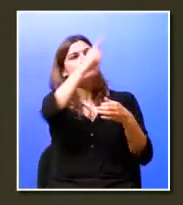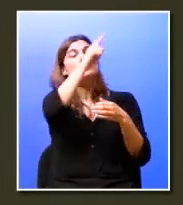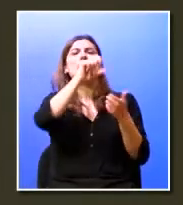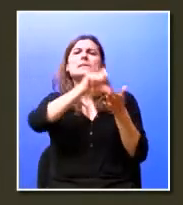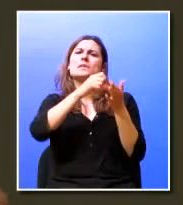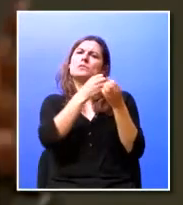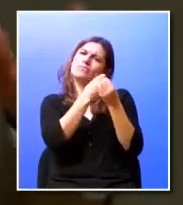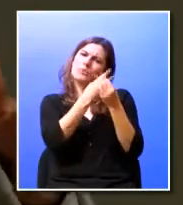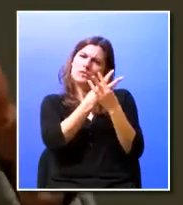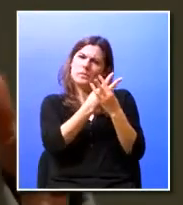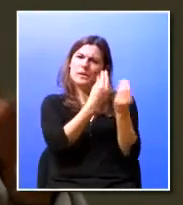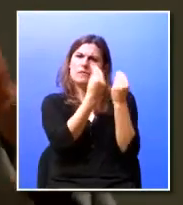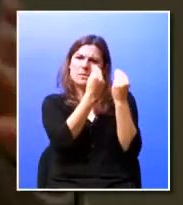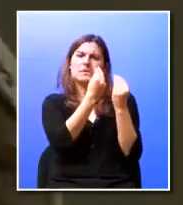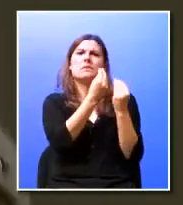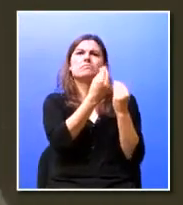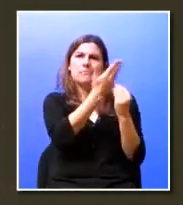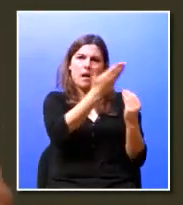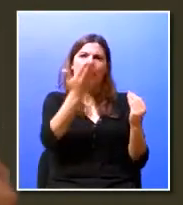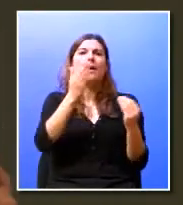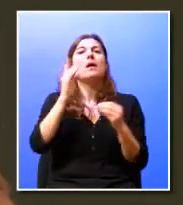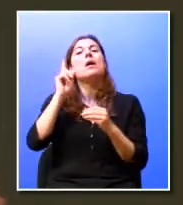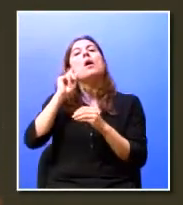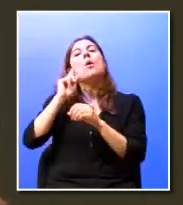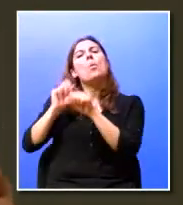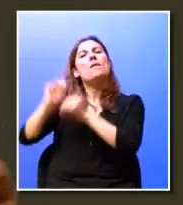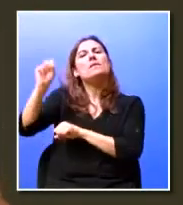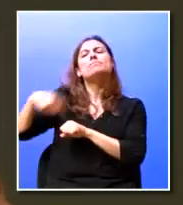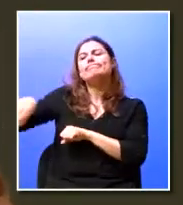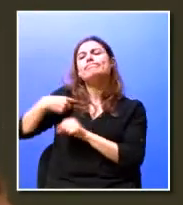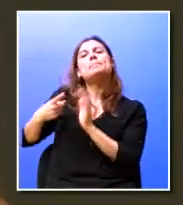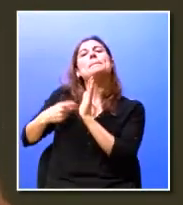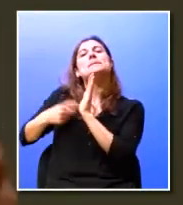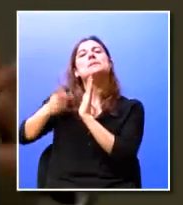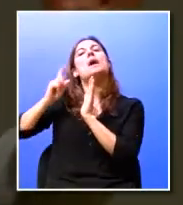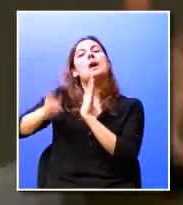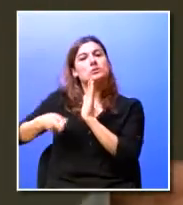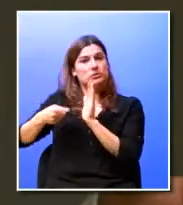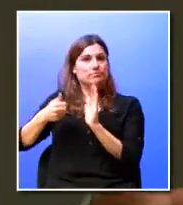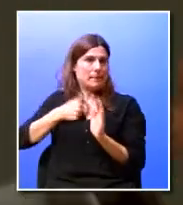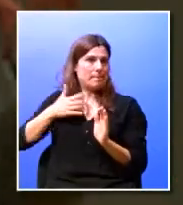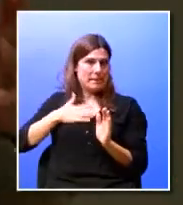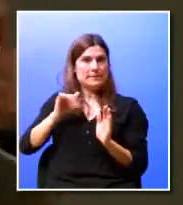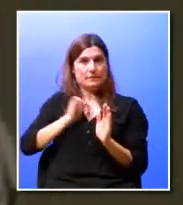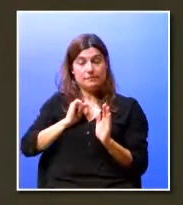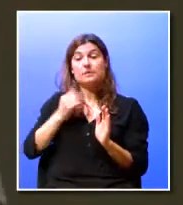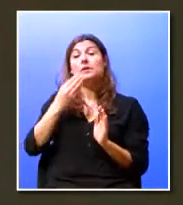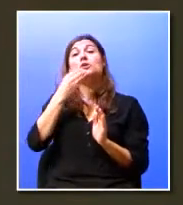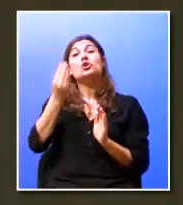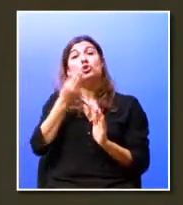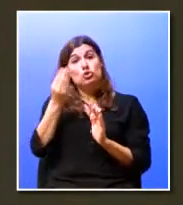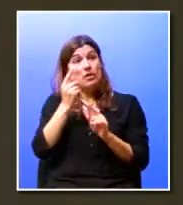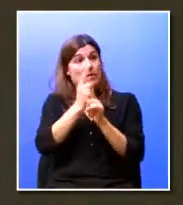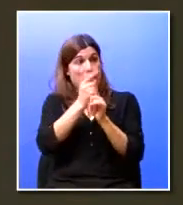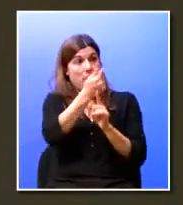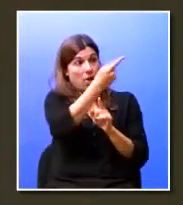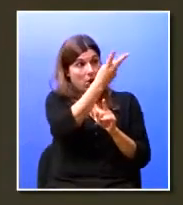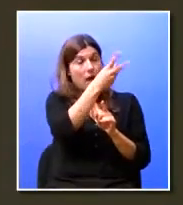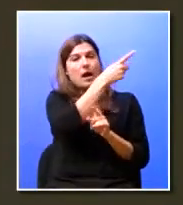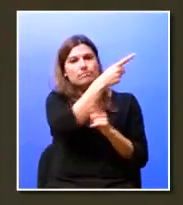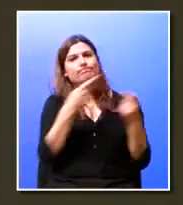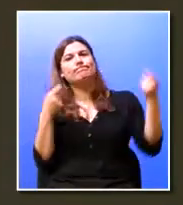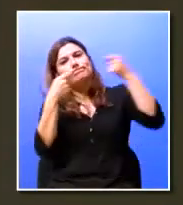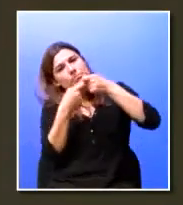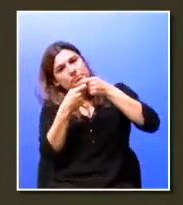IFP as qualificações que a nossa empresa necessita. Portanto, os seus jovens respondem àquilo que a TAP, para